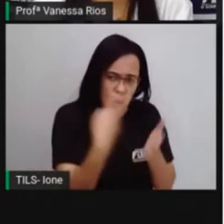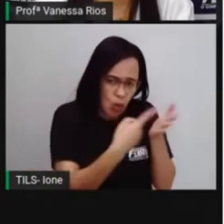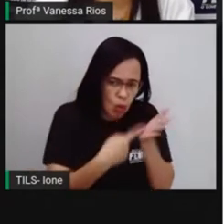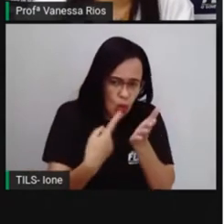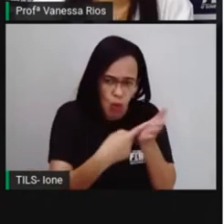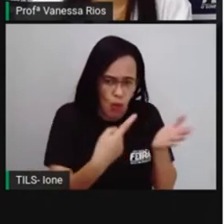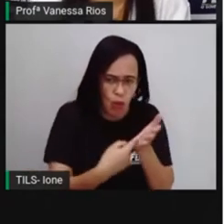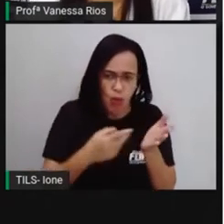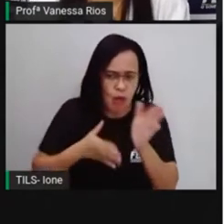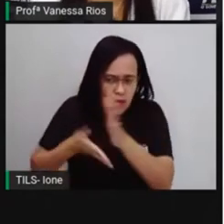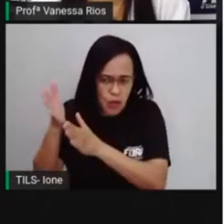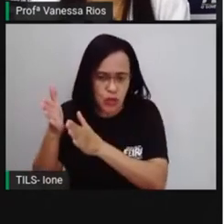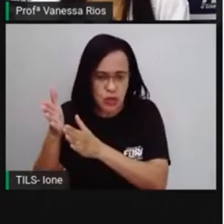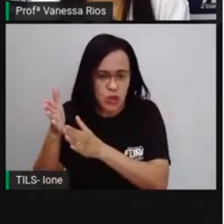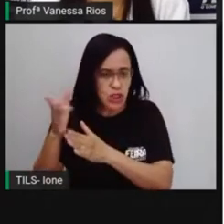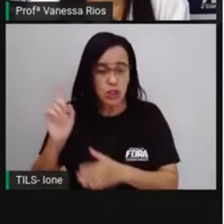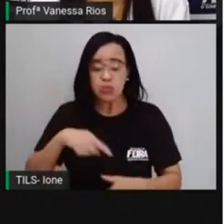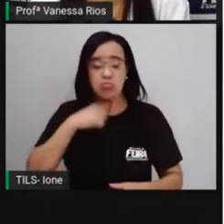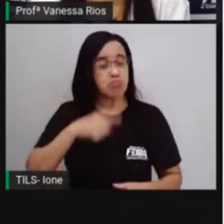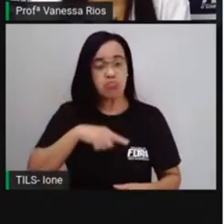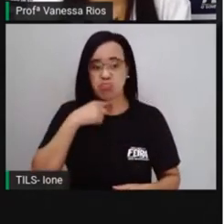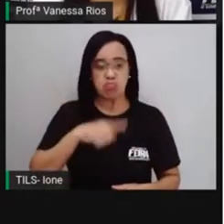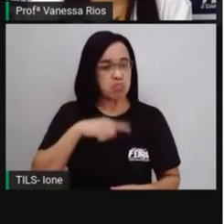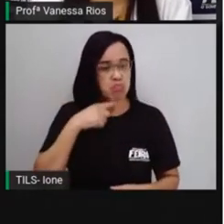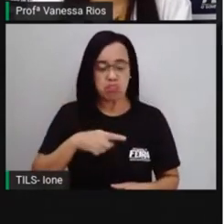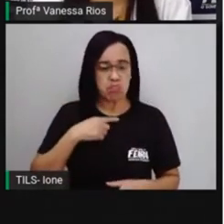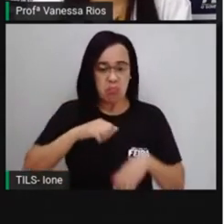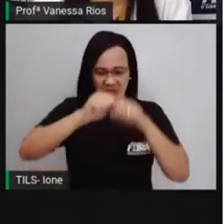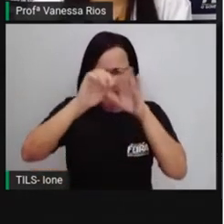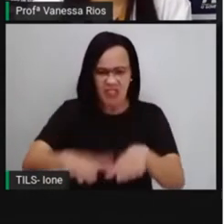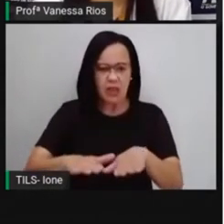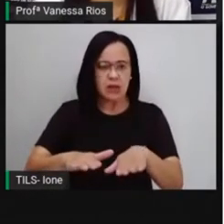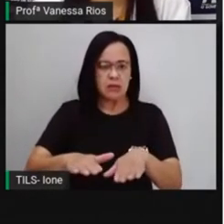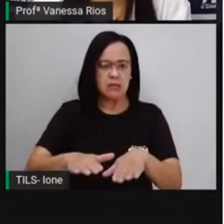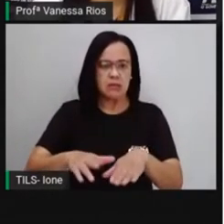reagir àquela situação de escravizados.